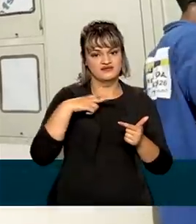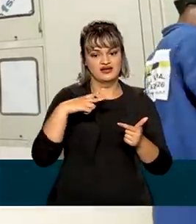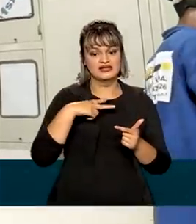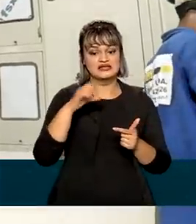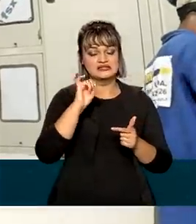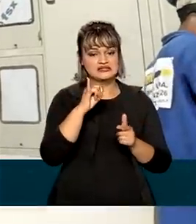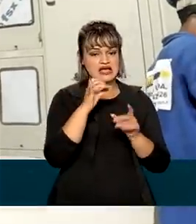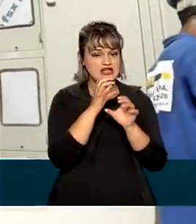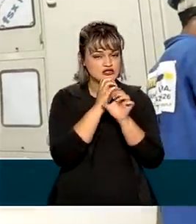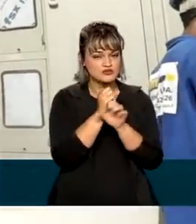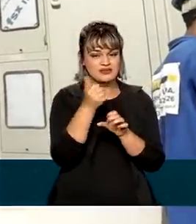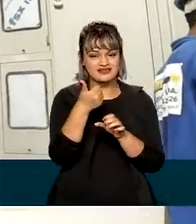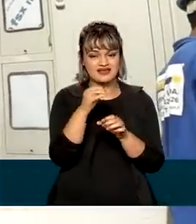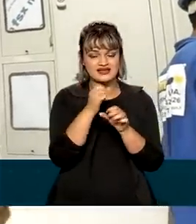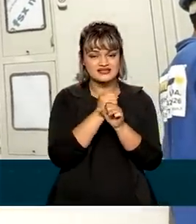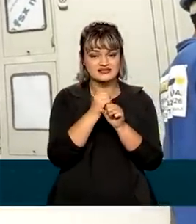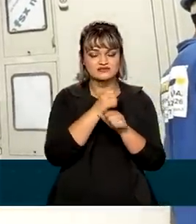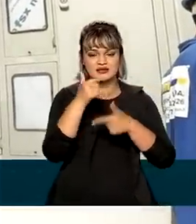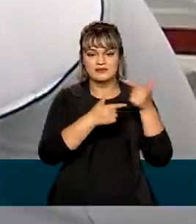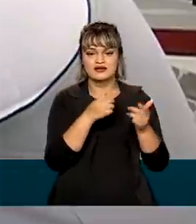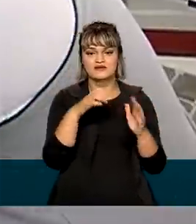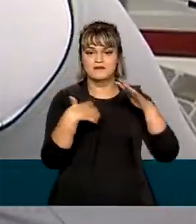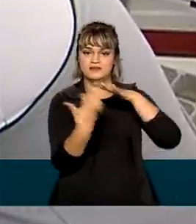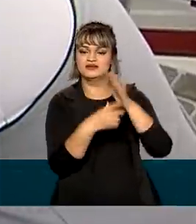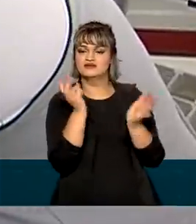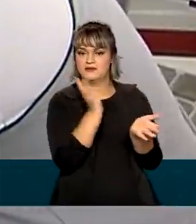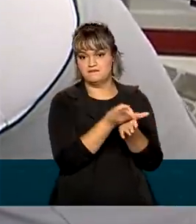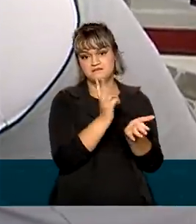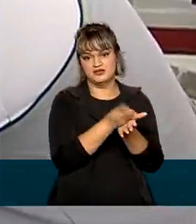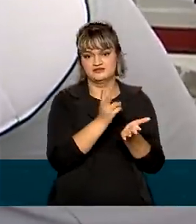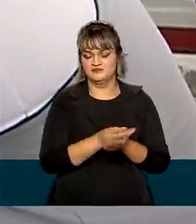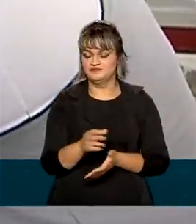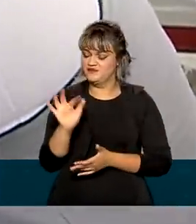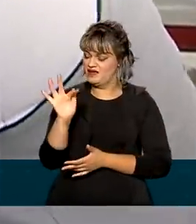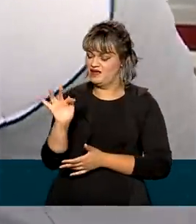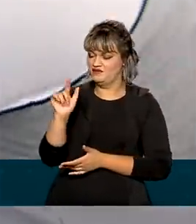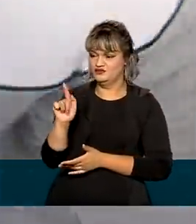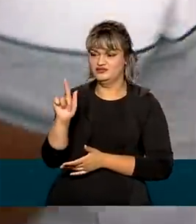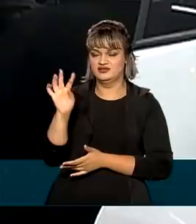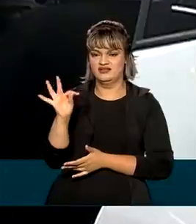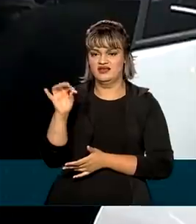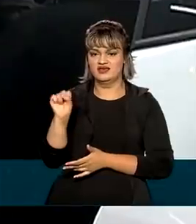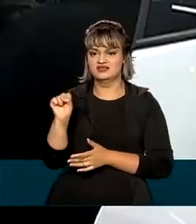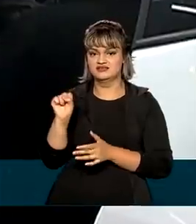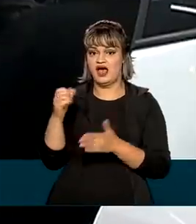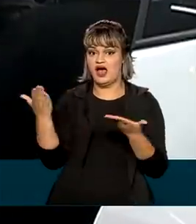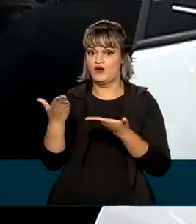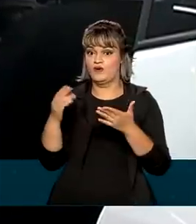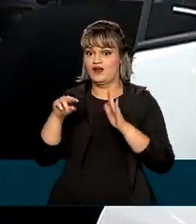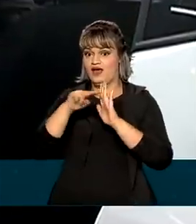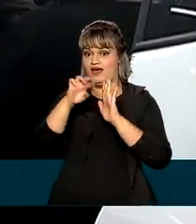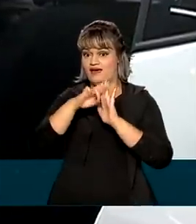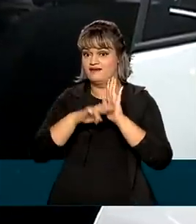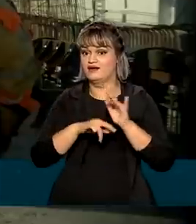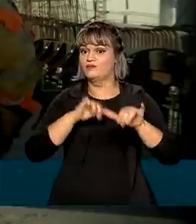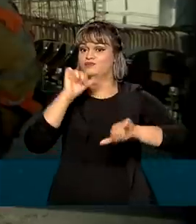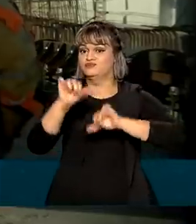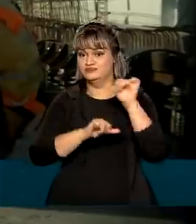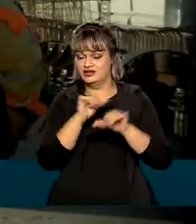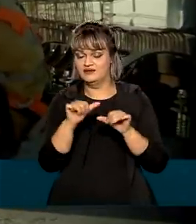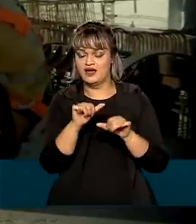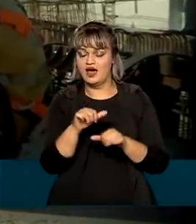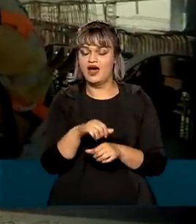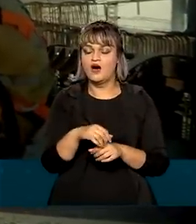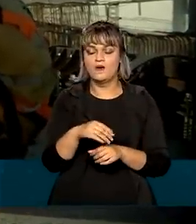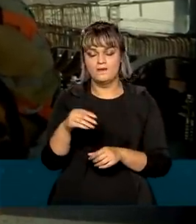que completasse 10 anos na mesma empresa. Com o FGTS, tudo isso acabou e os patrões passaram a depositar